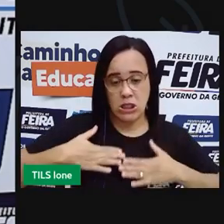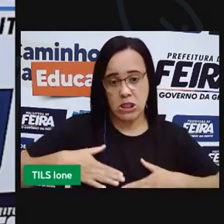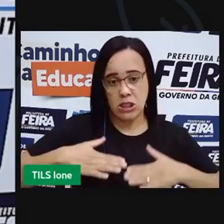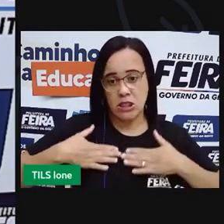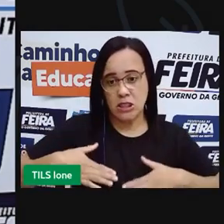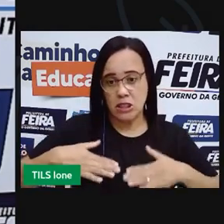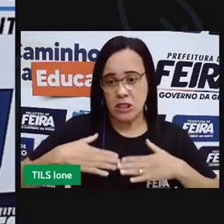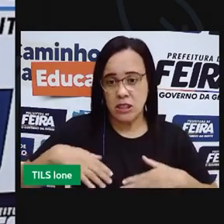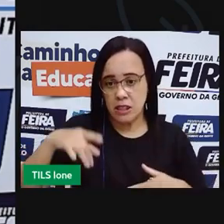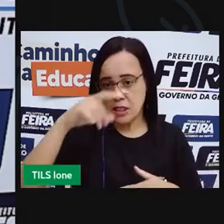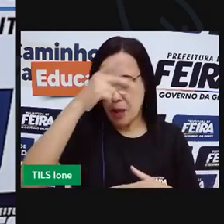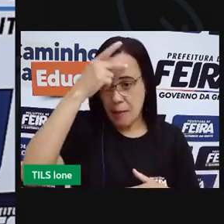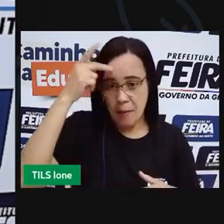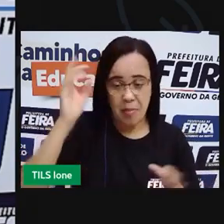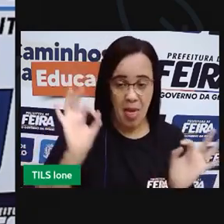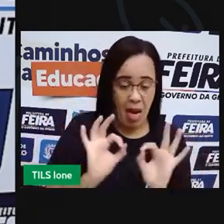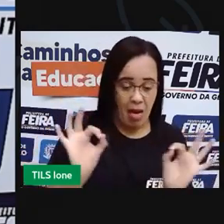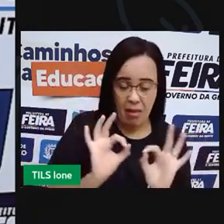ninguém está por festa.